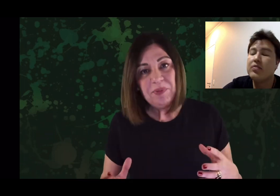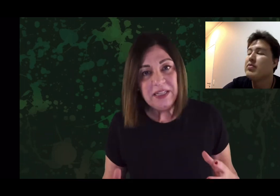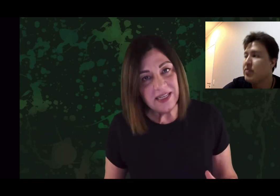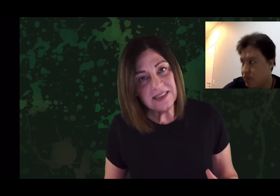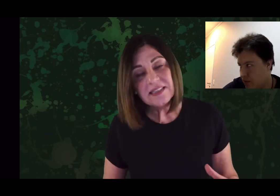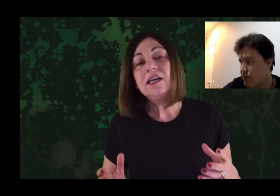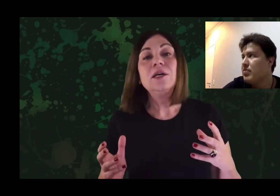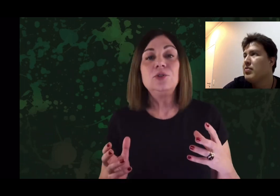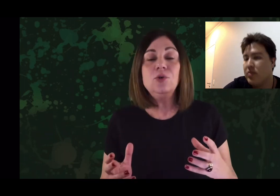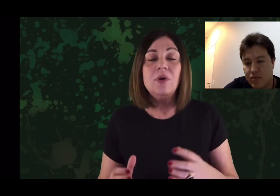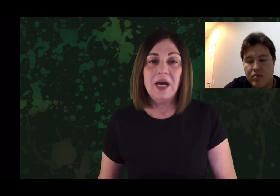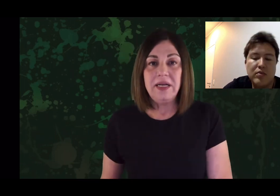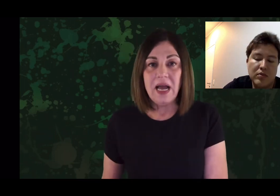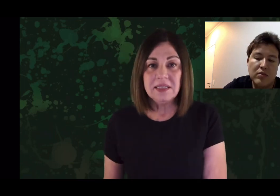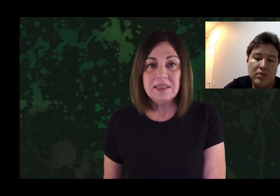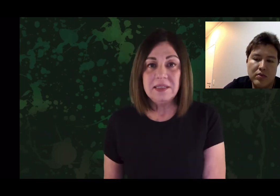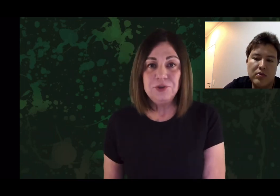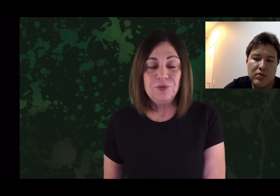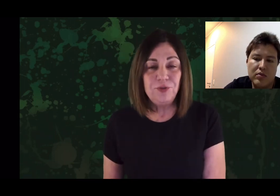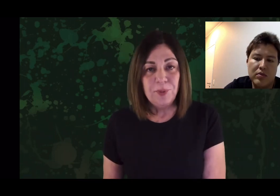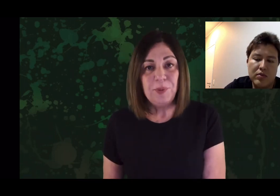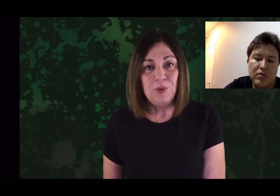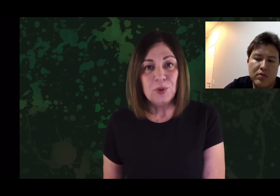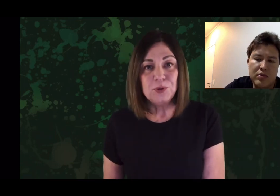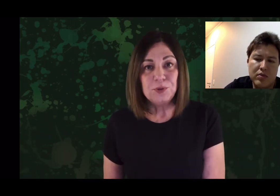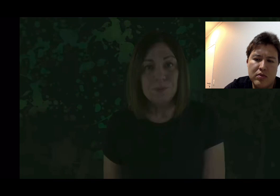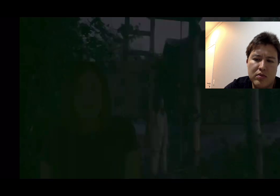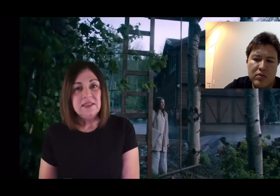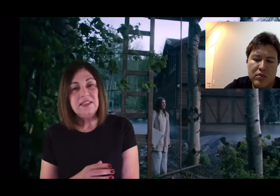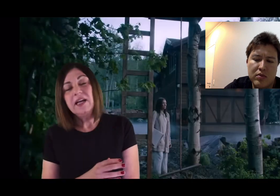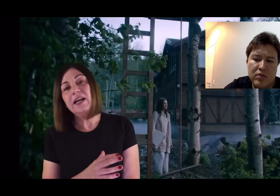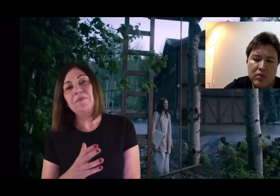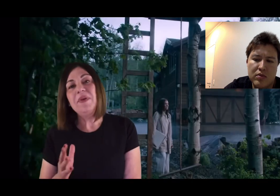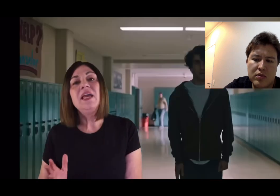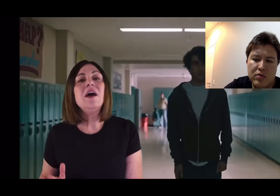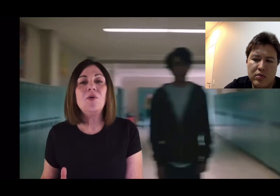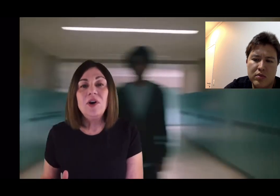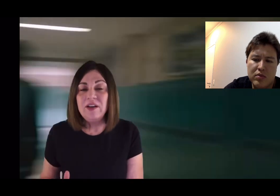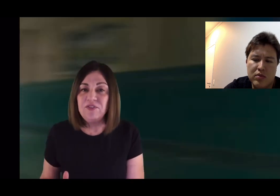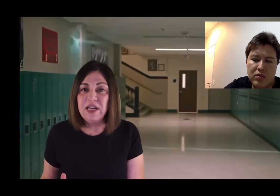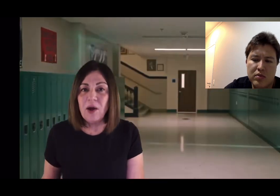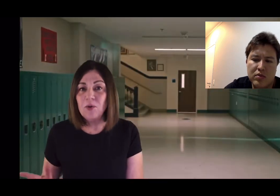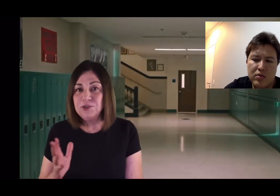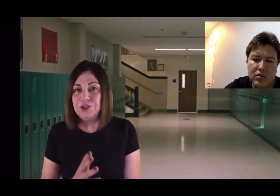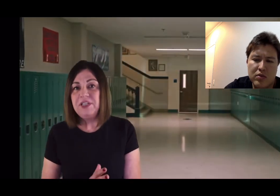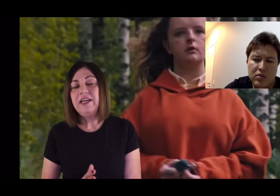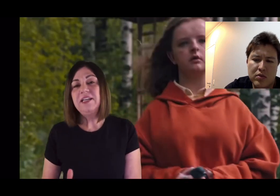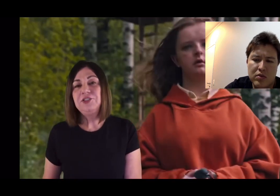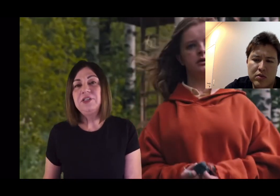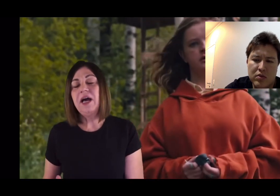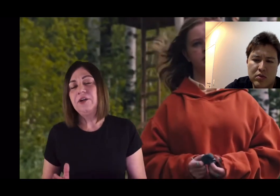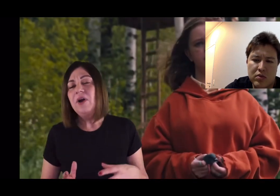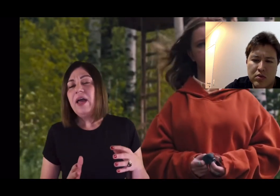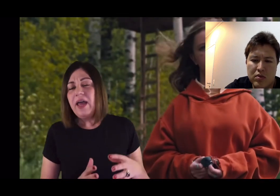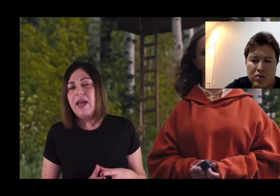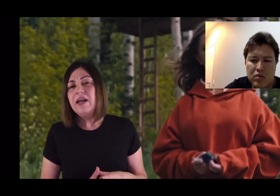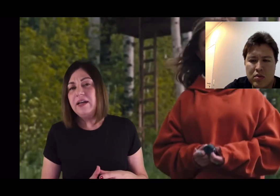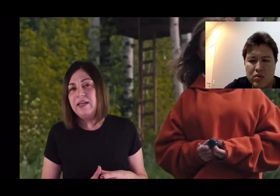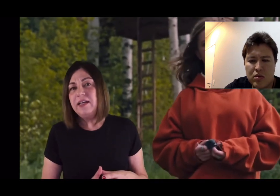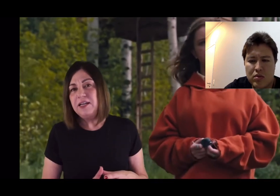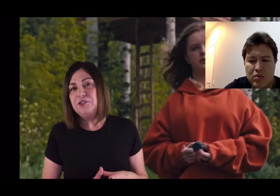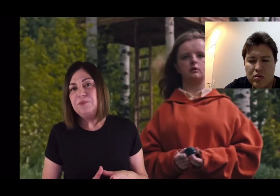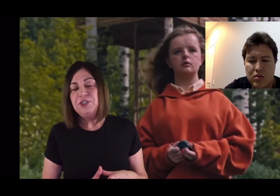intrepidez do Ari Aster, de um filme para o outro. Se aquela meia hora final de hereditário